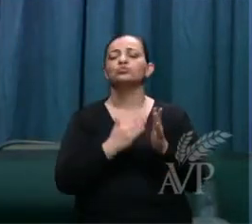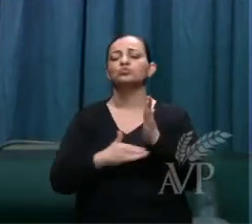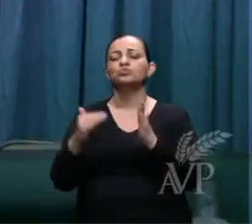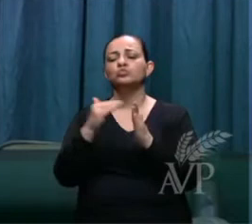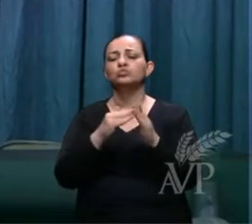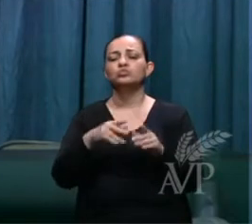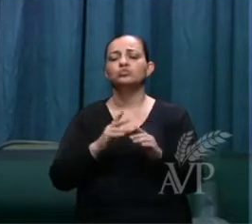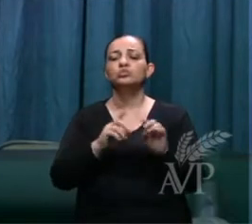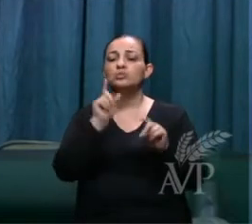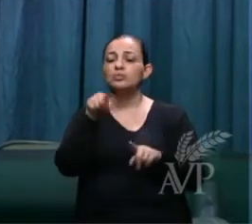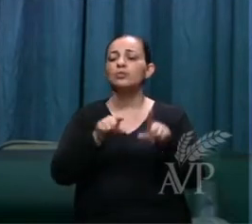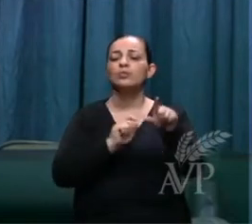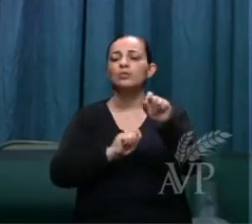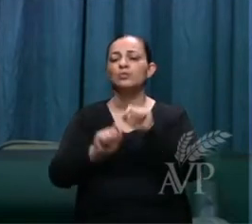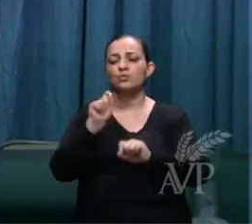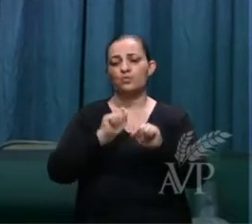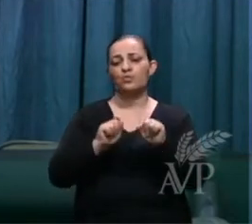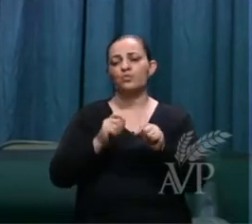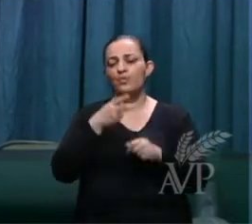Isto é o que fala.